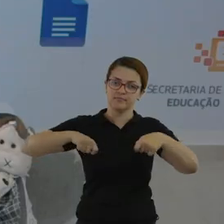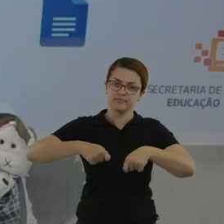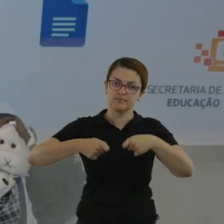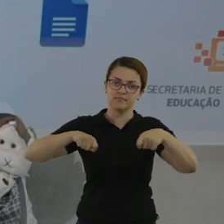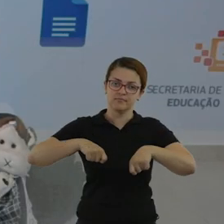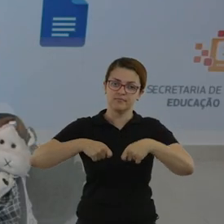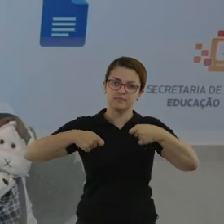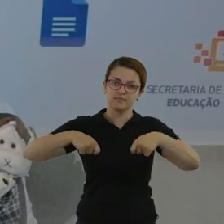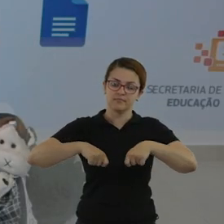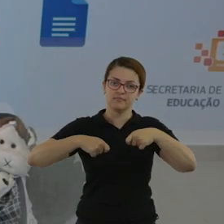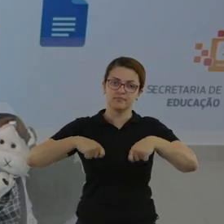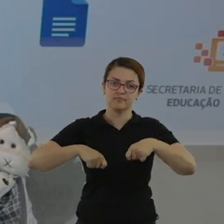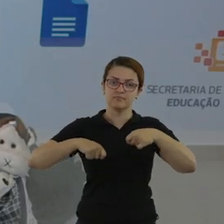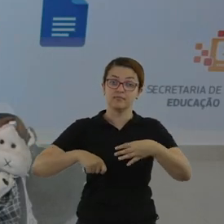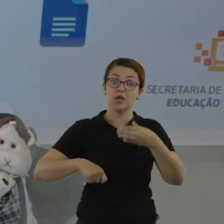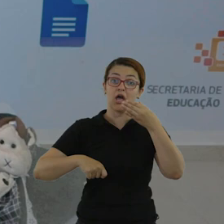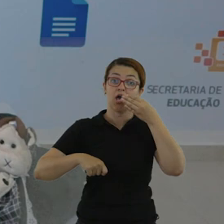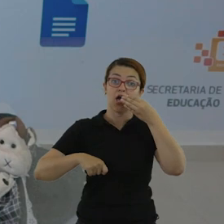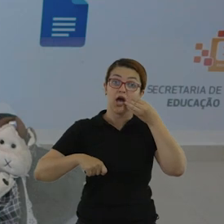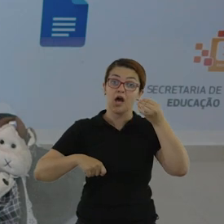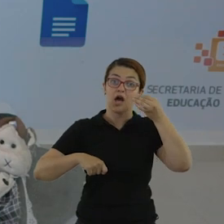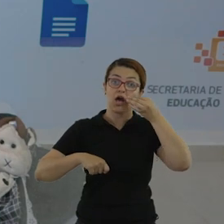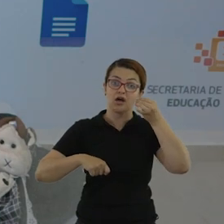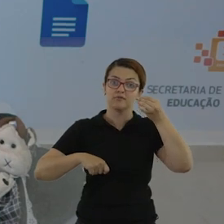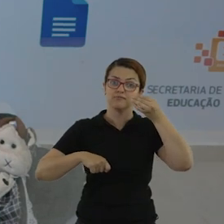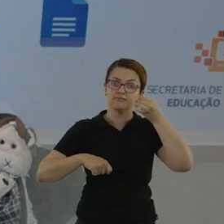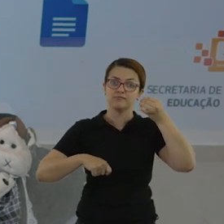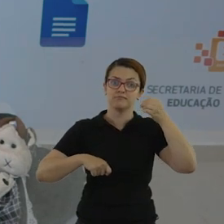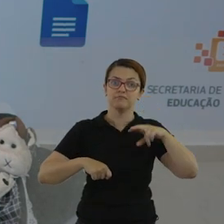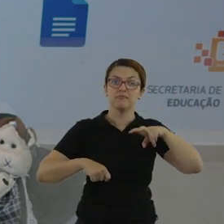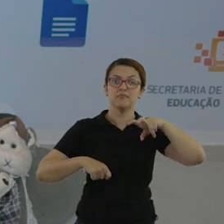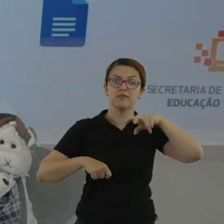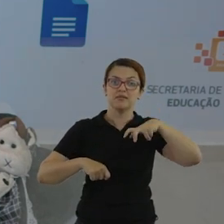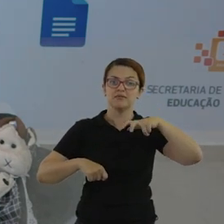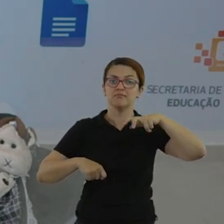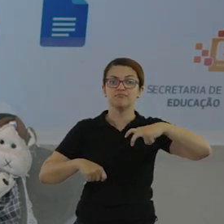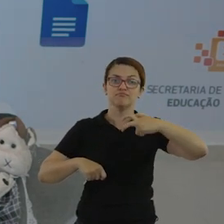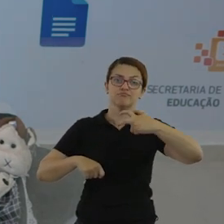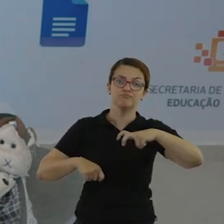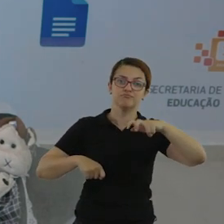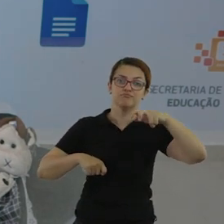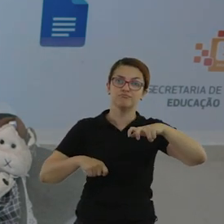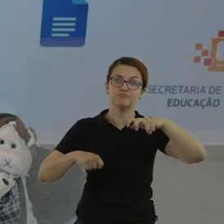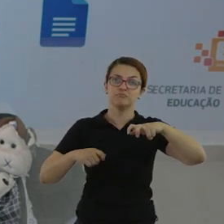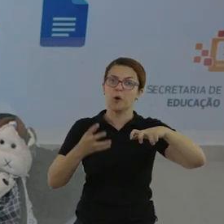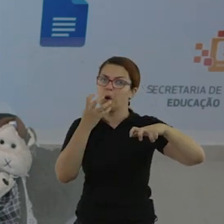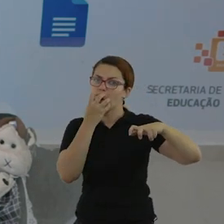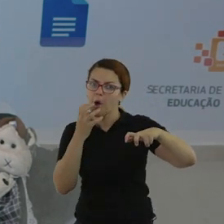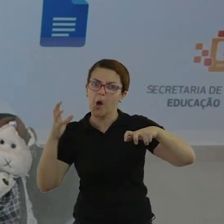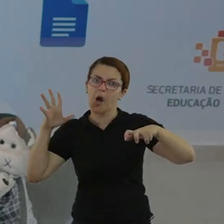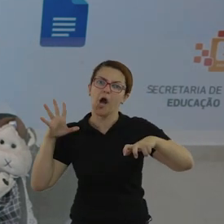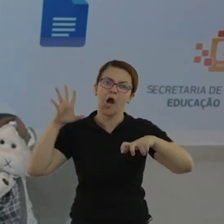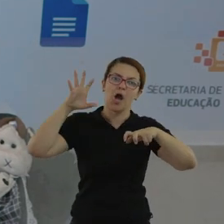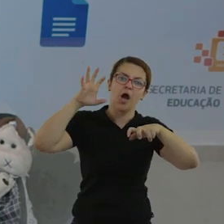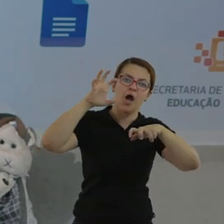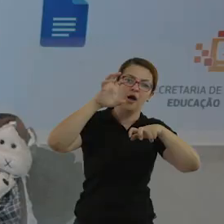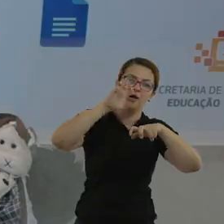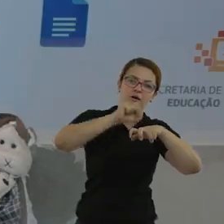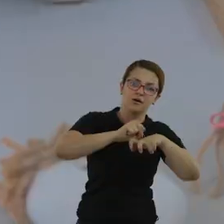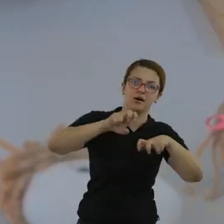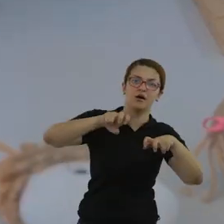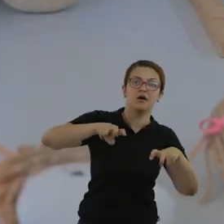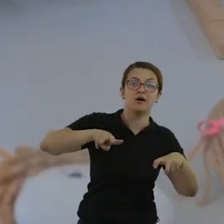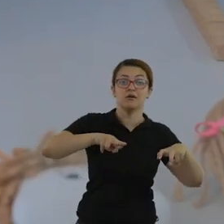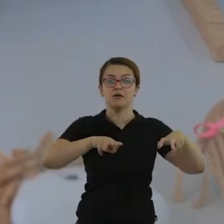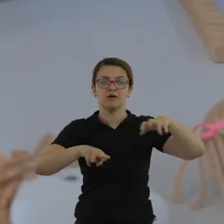a velha afiar. Estava o gato em seu lugar, veio o cachorro lhe fazer mal.